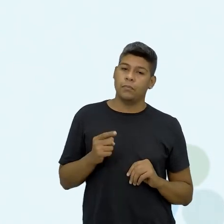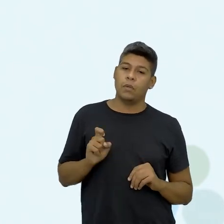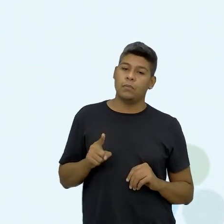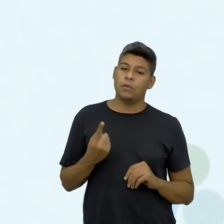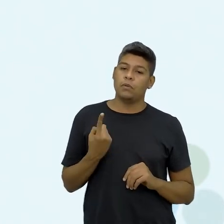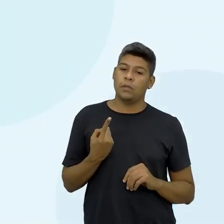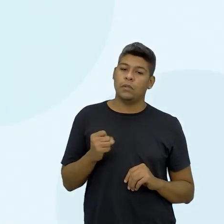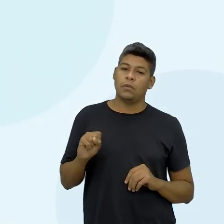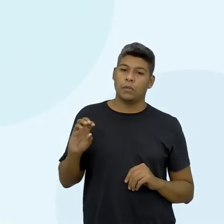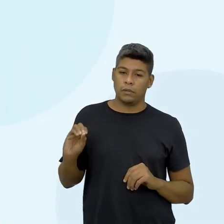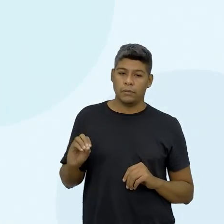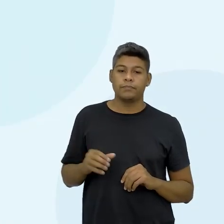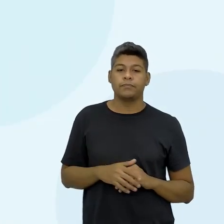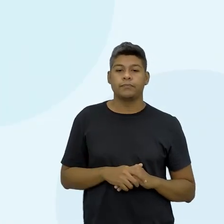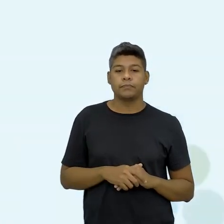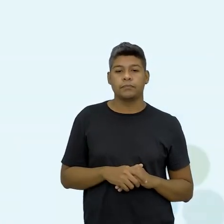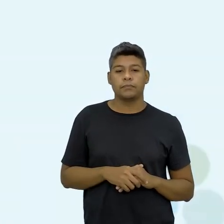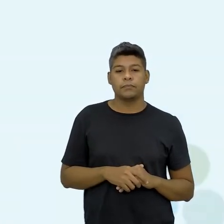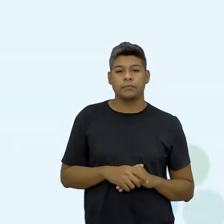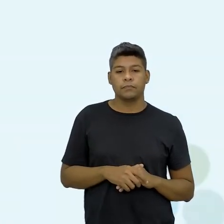.280. O que mais?